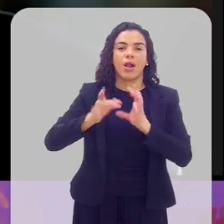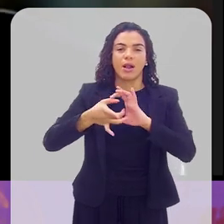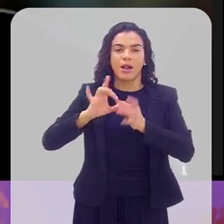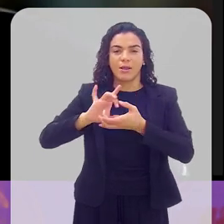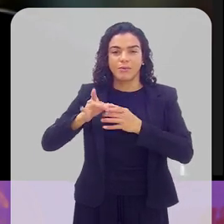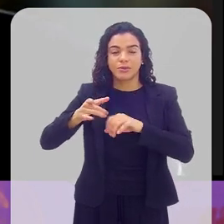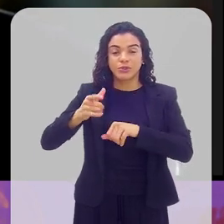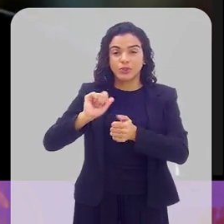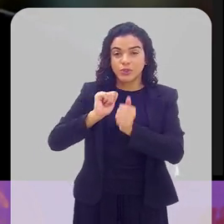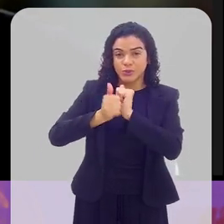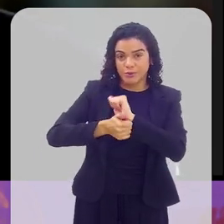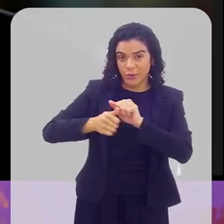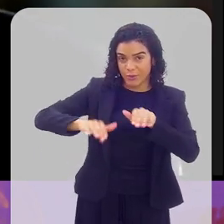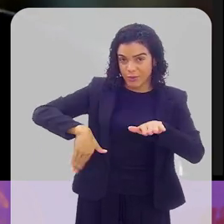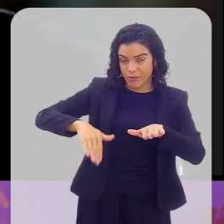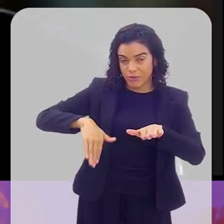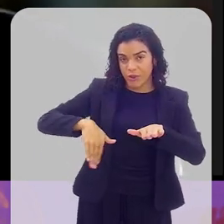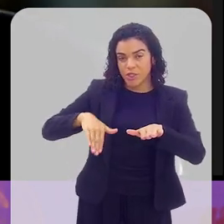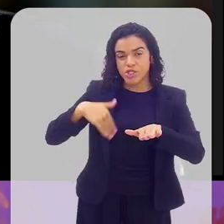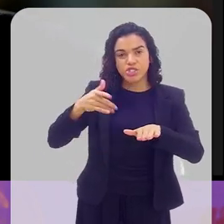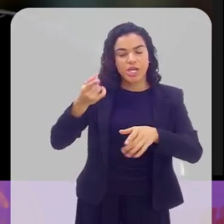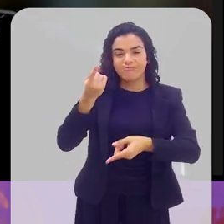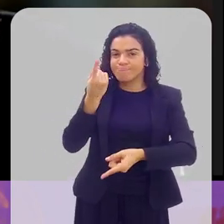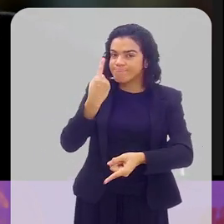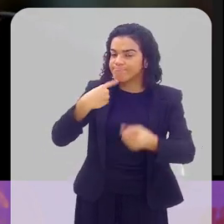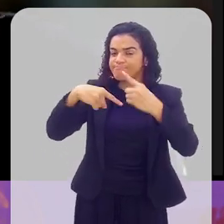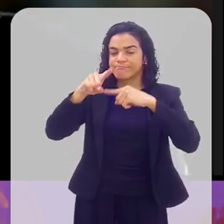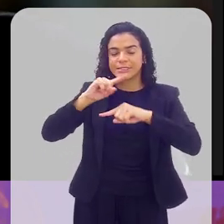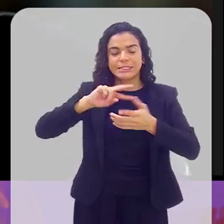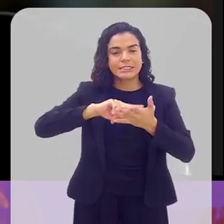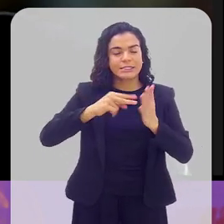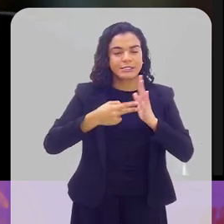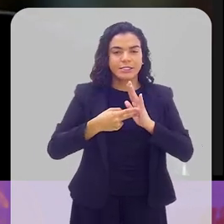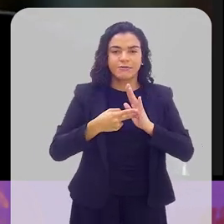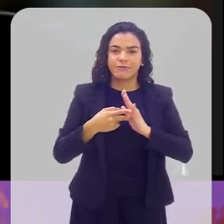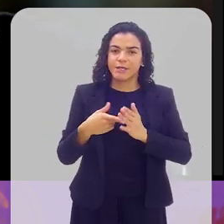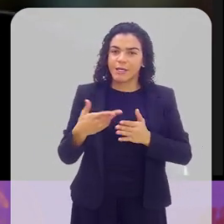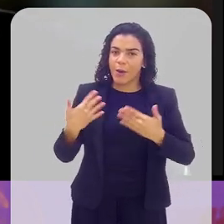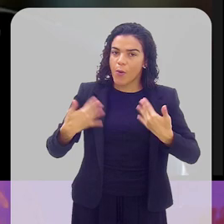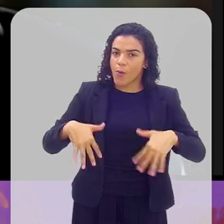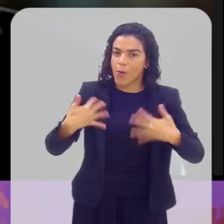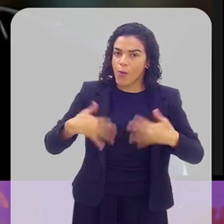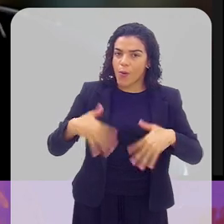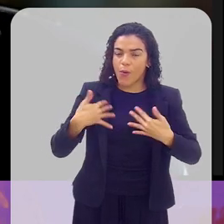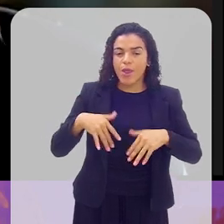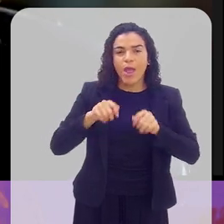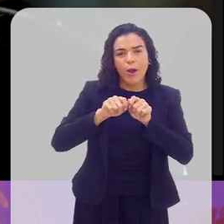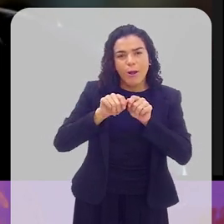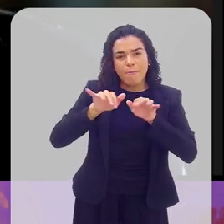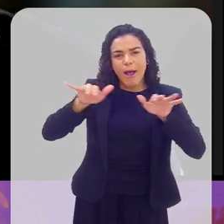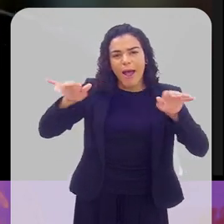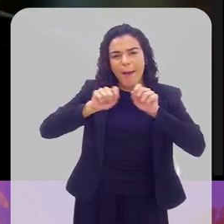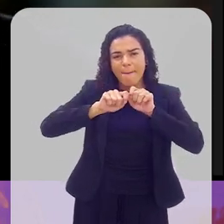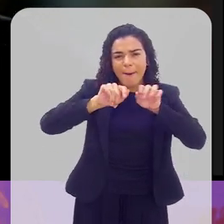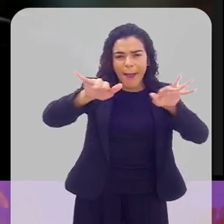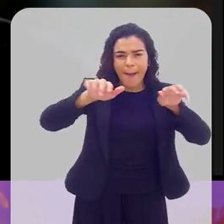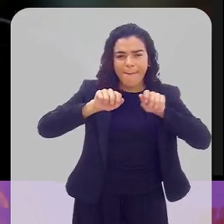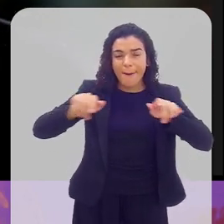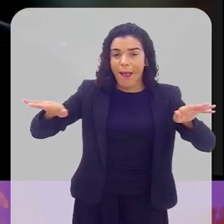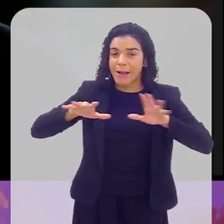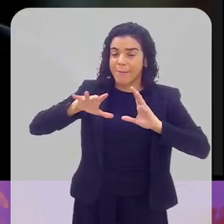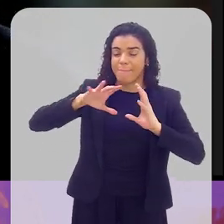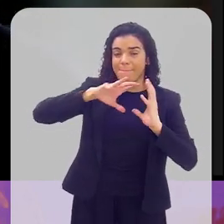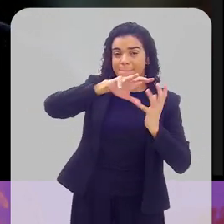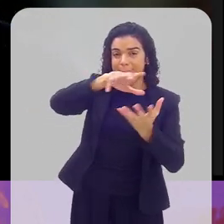da Olimpíada de Esporte de Praia, já é um passo muito importante. E o importante agora é disseminar cada vez mais, mais países